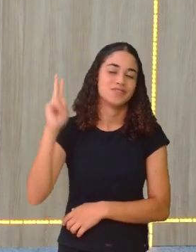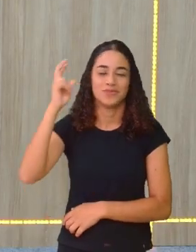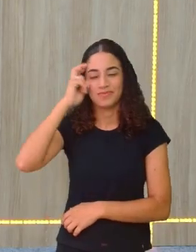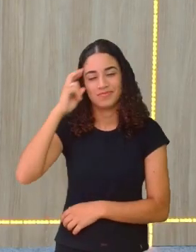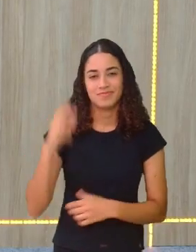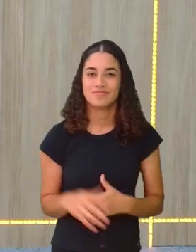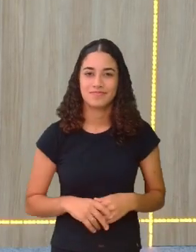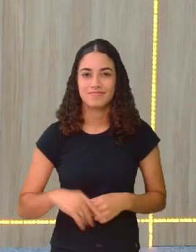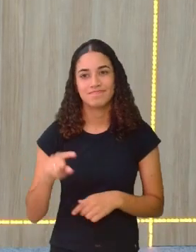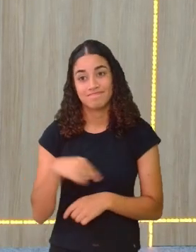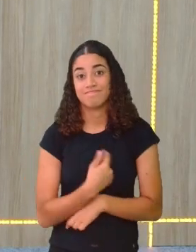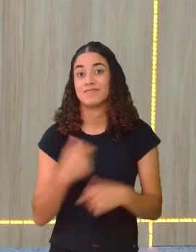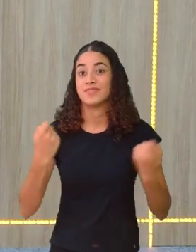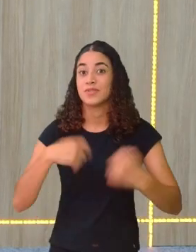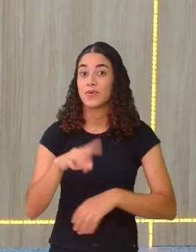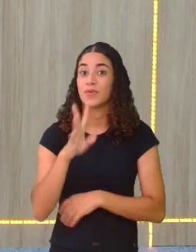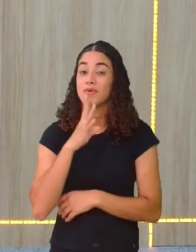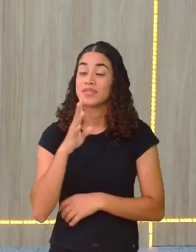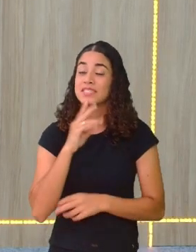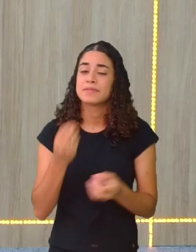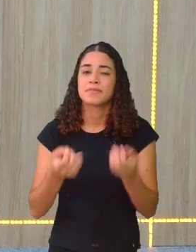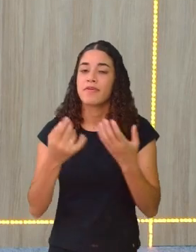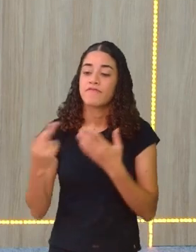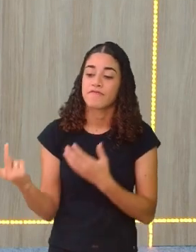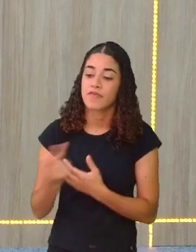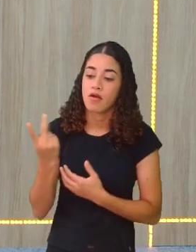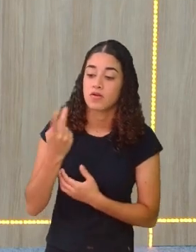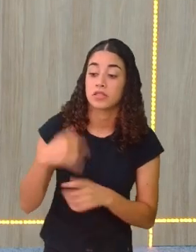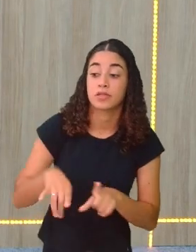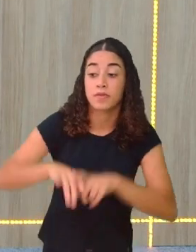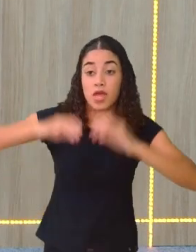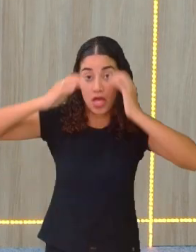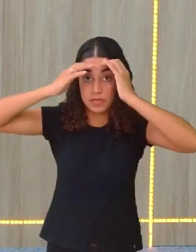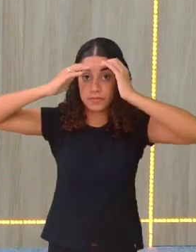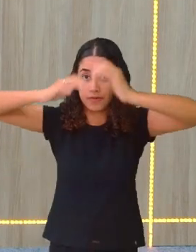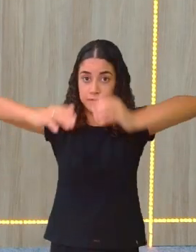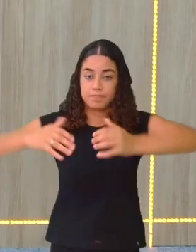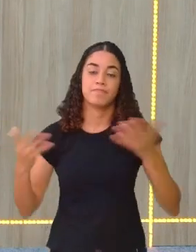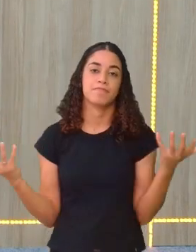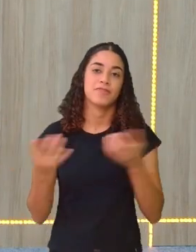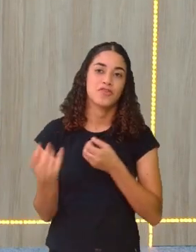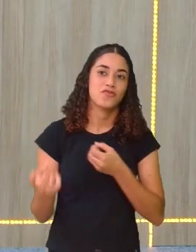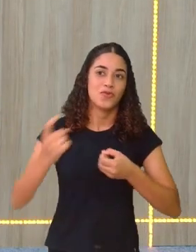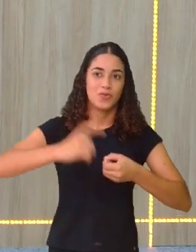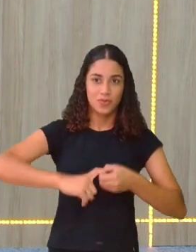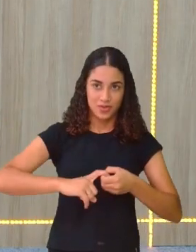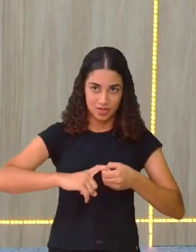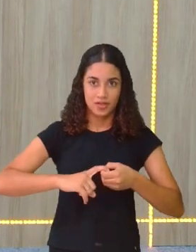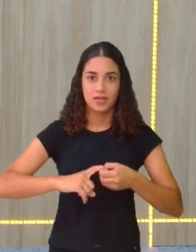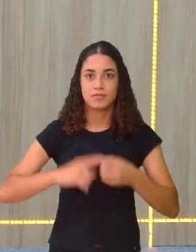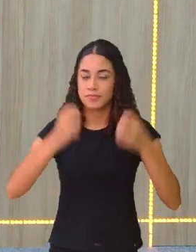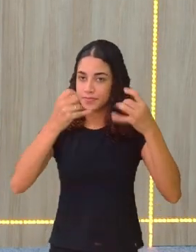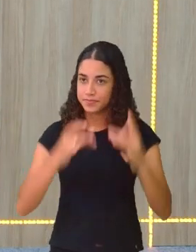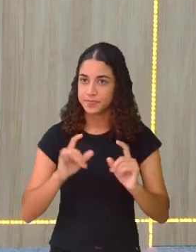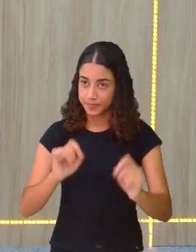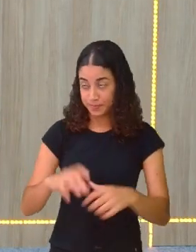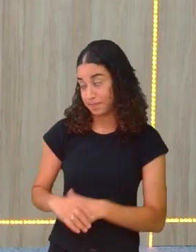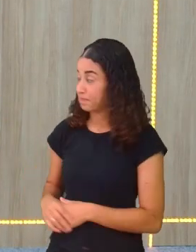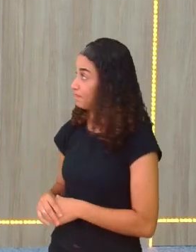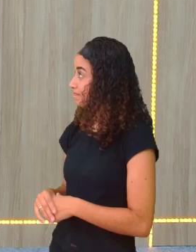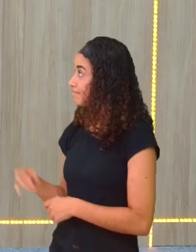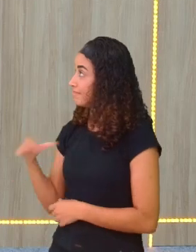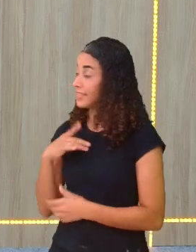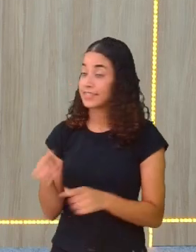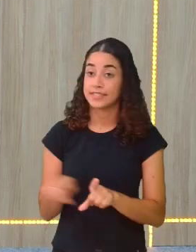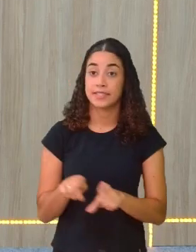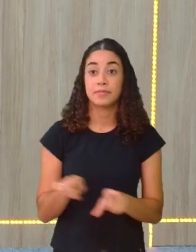Exato. E que a gente precisa conhecer para valorizar e respeitar. Então, voltando aí para a gente fechar esse tópico. Existem também